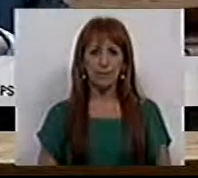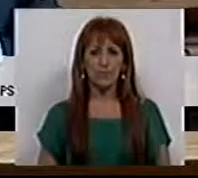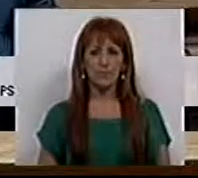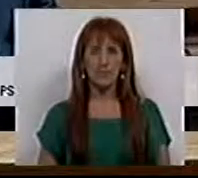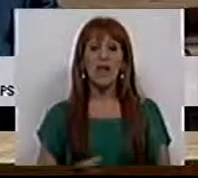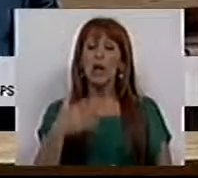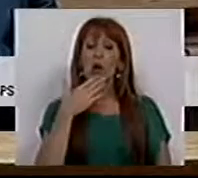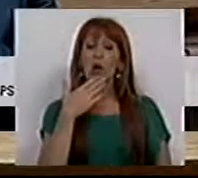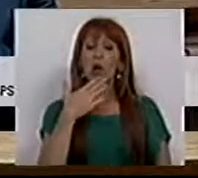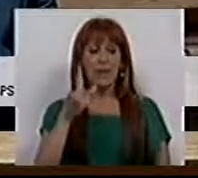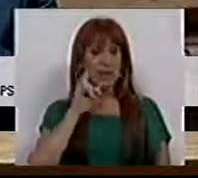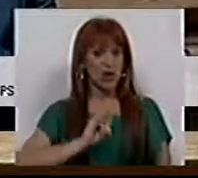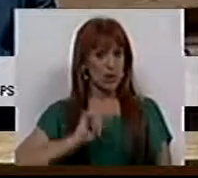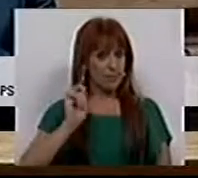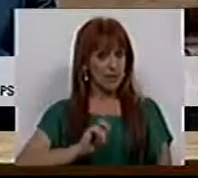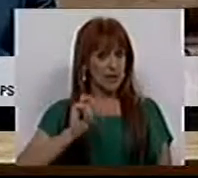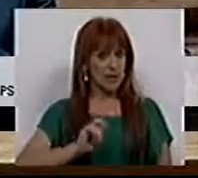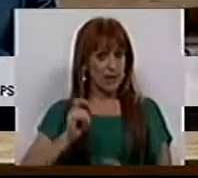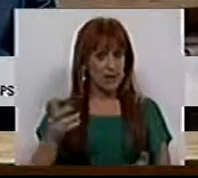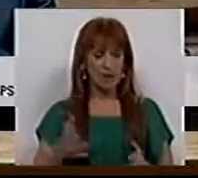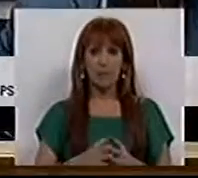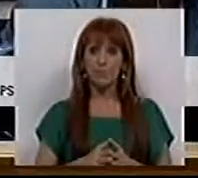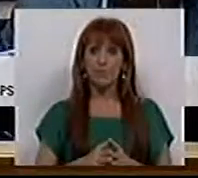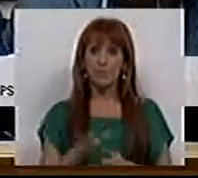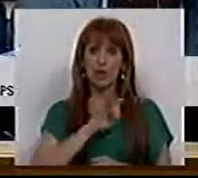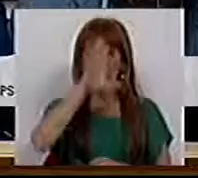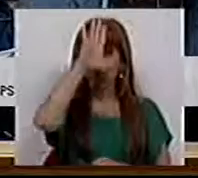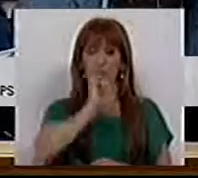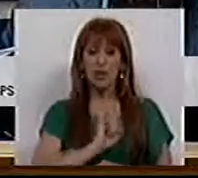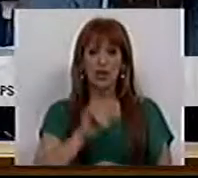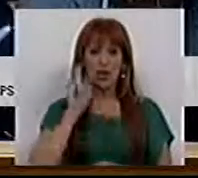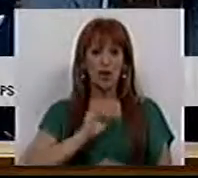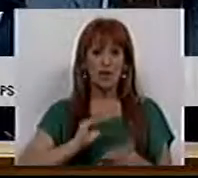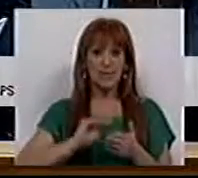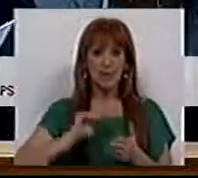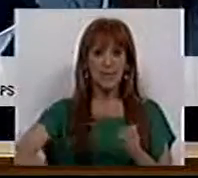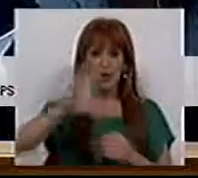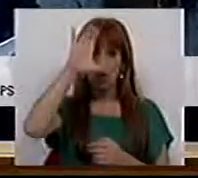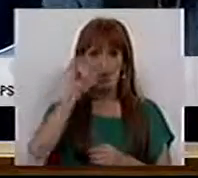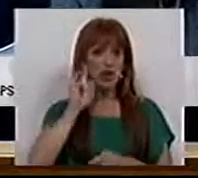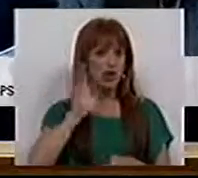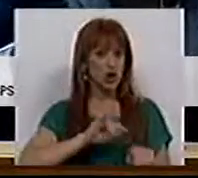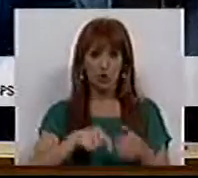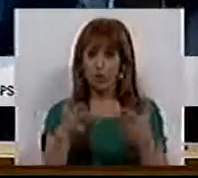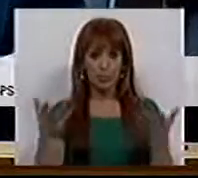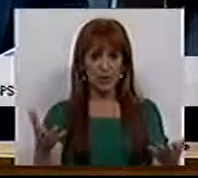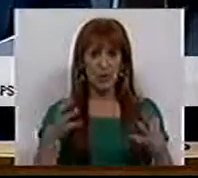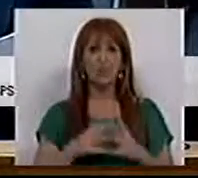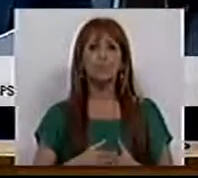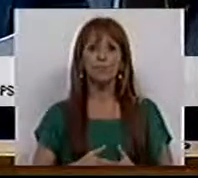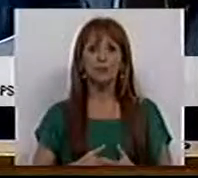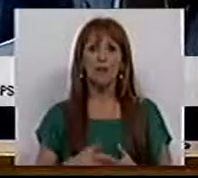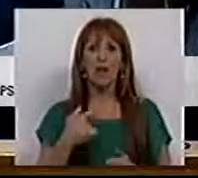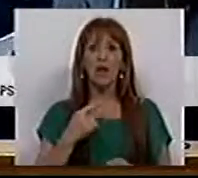Muito obrigada, Sra. Presidente, Sra. Ministro, Sra. Secretária de Estado, Sras. e Srs. Deputados.